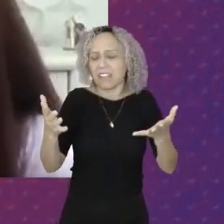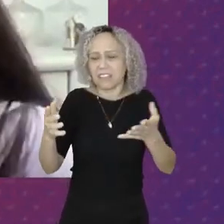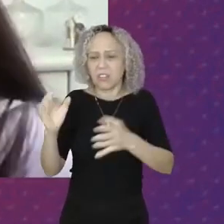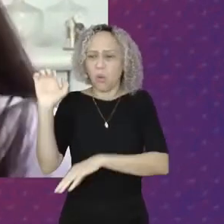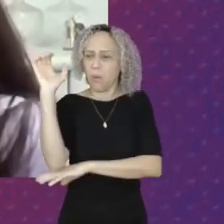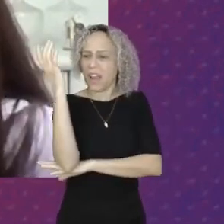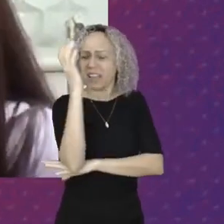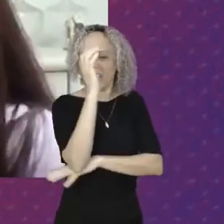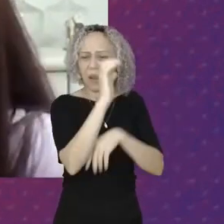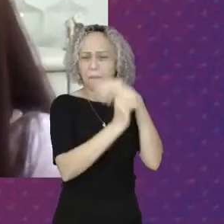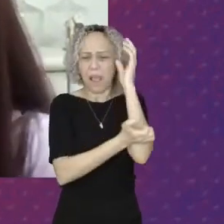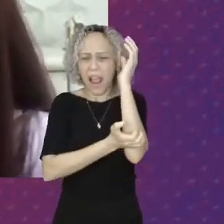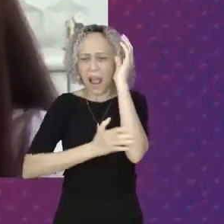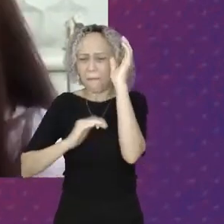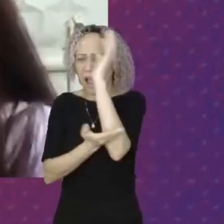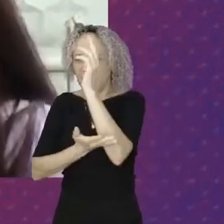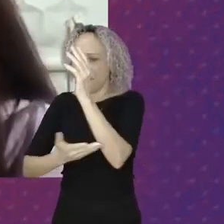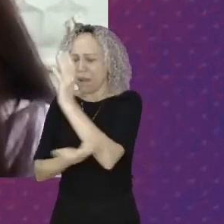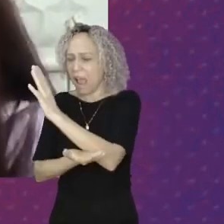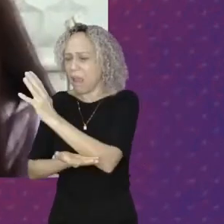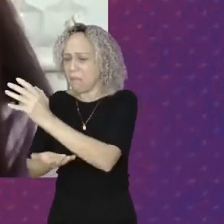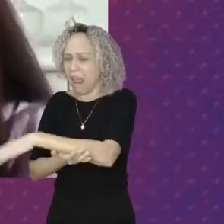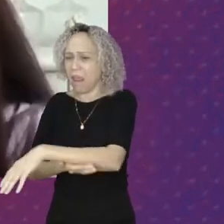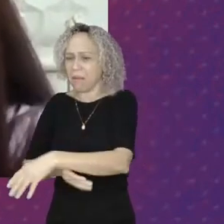Agora Da maioria Da